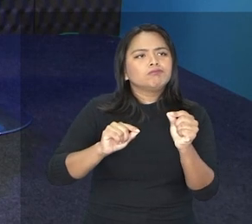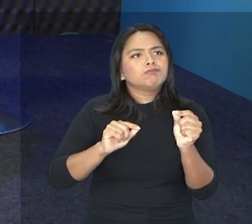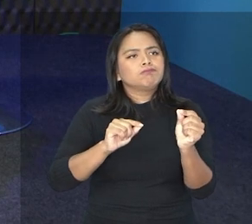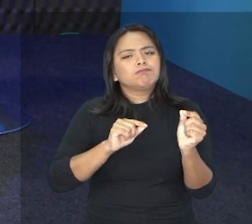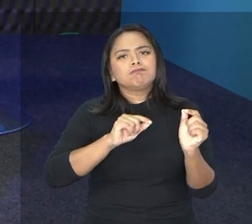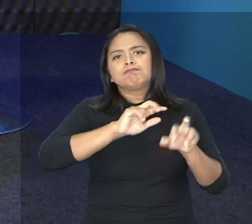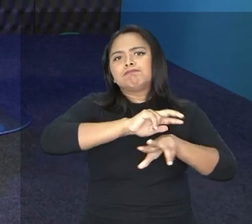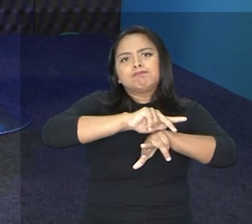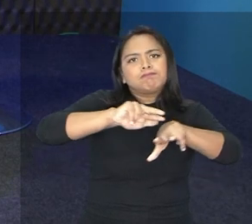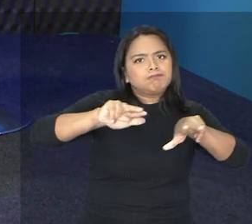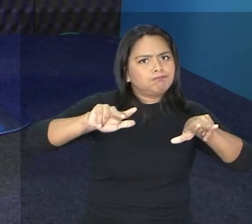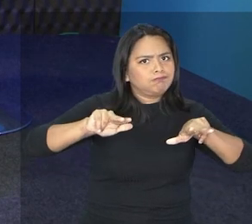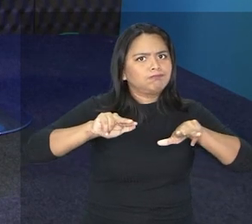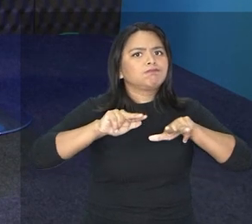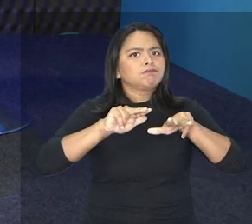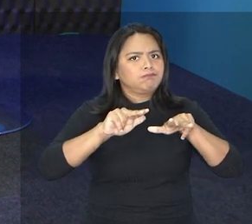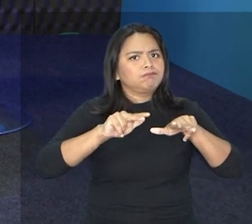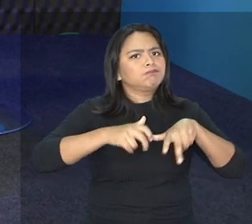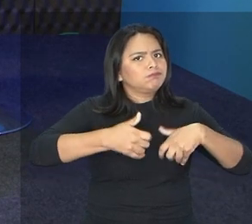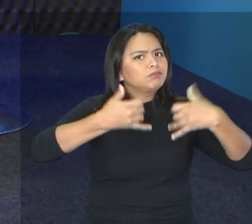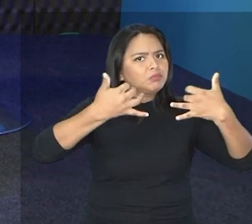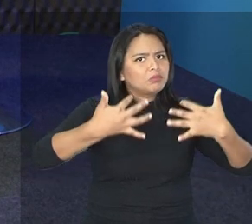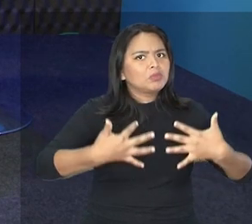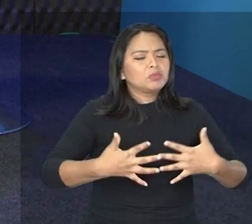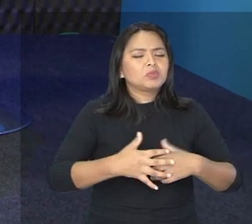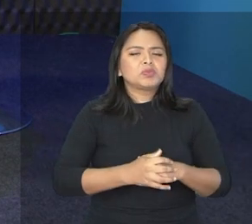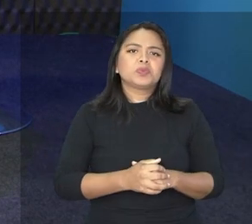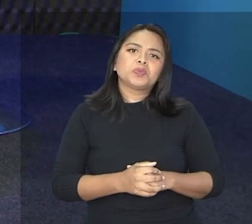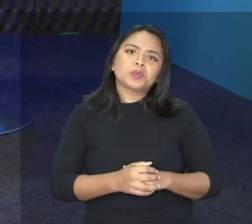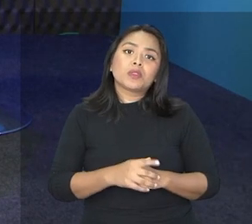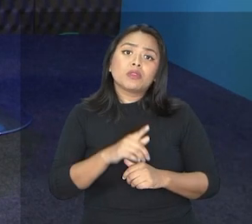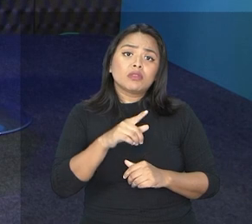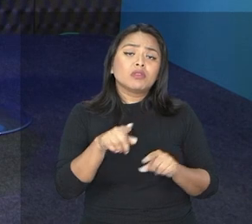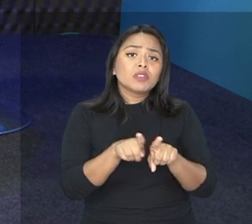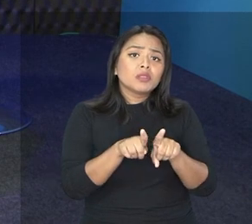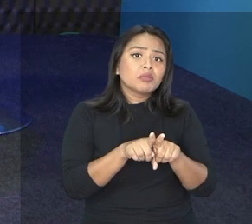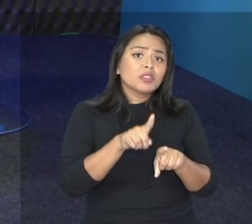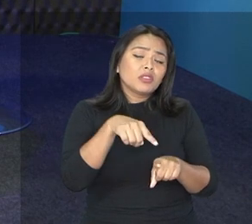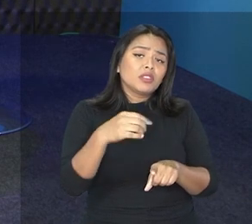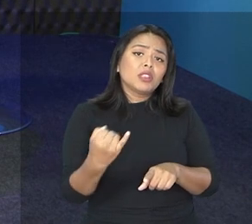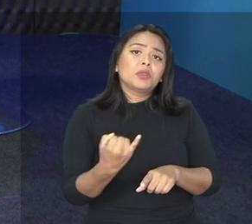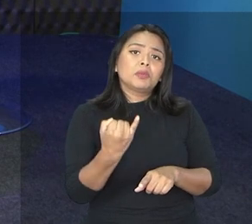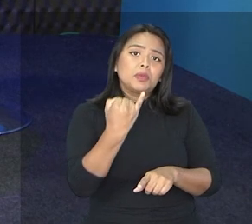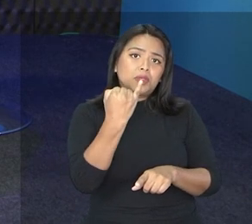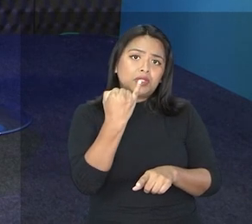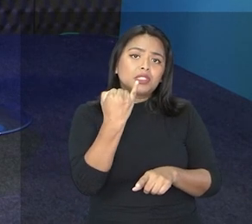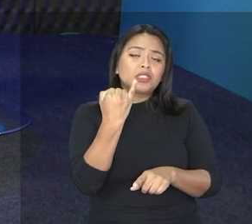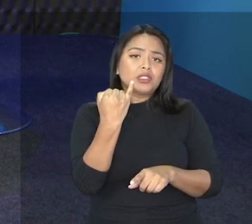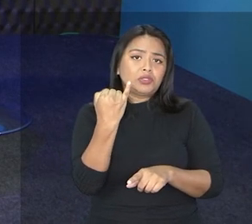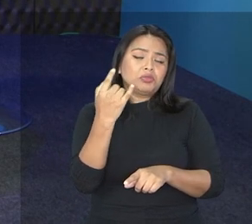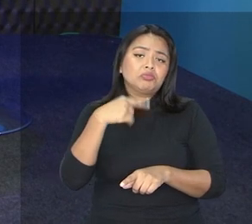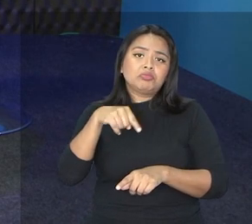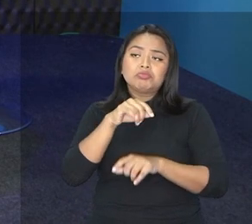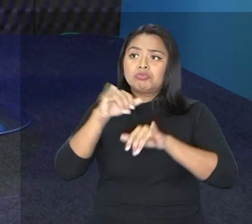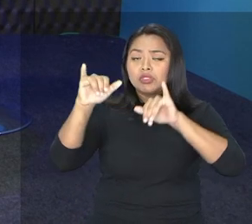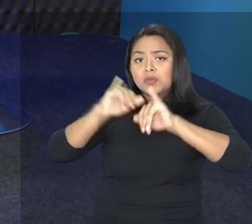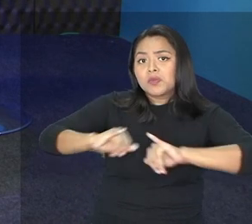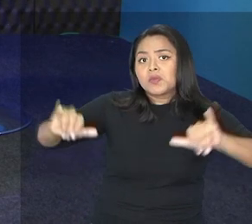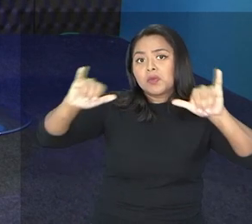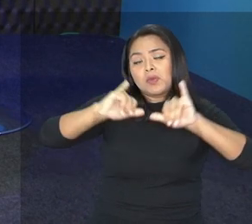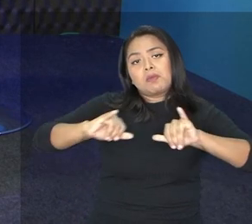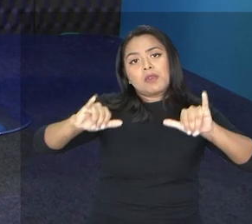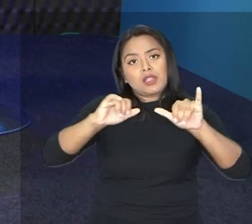denominações que são muito esclarecedoras e são importantes, nesse momento, para a gente esclarecer a sociedade